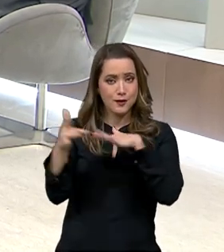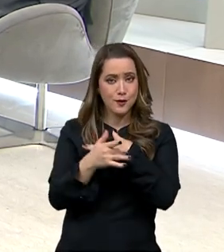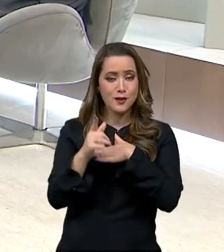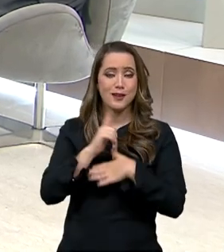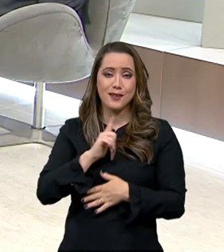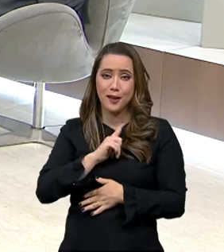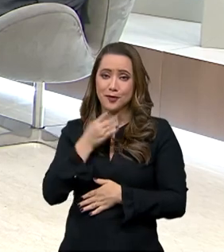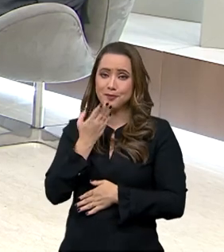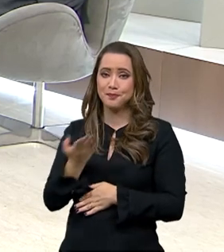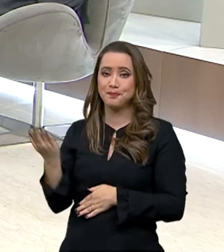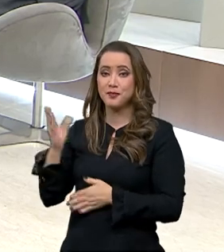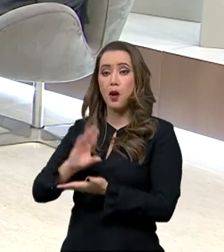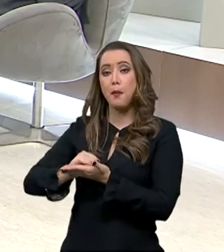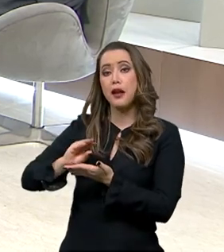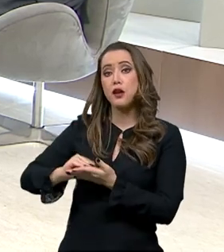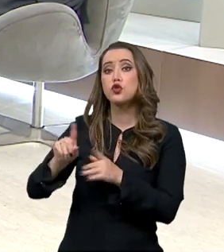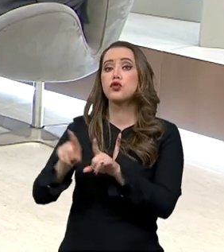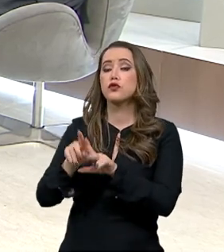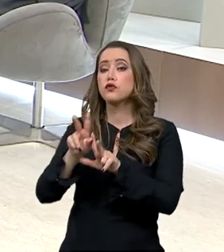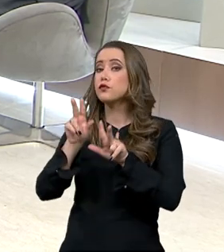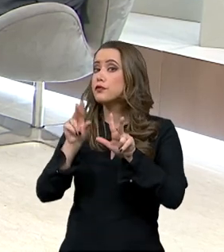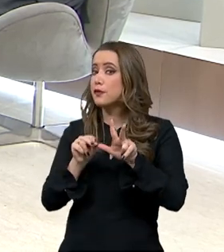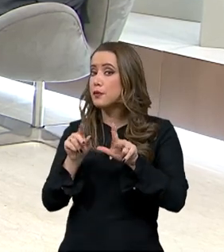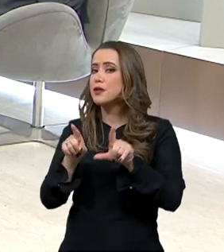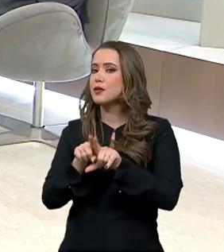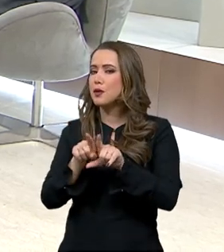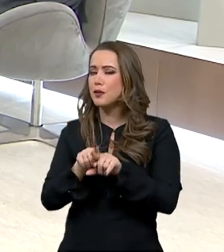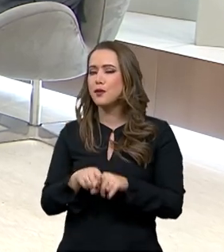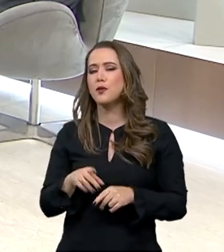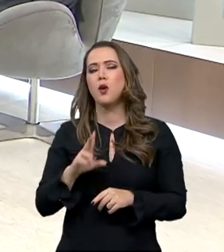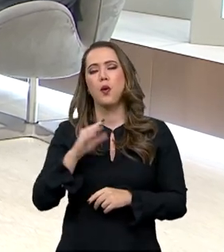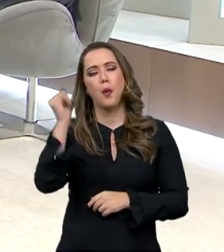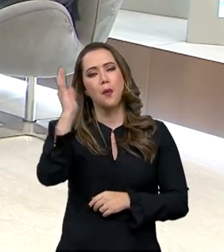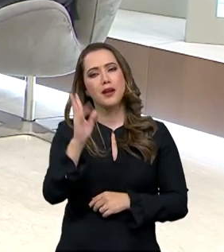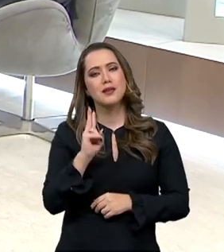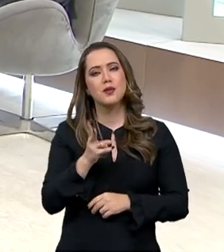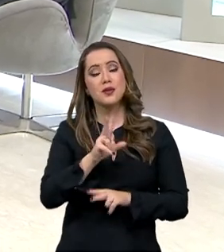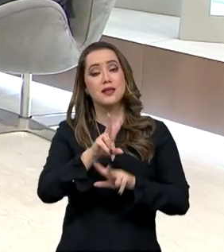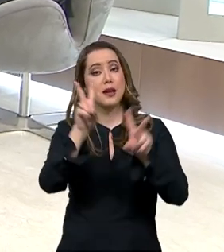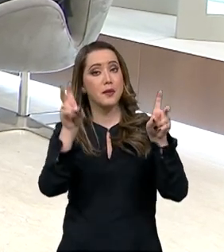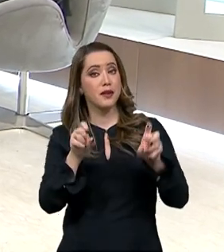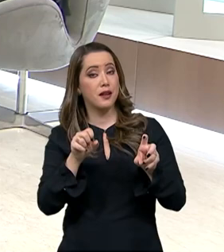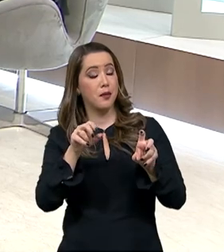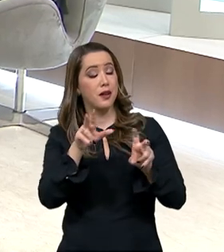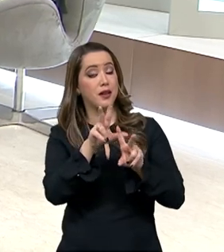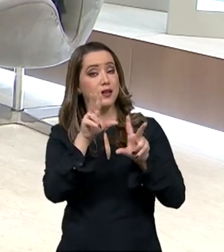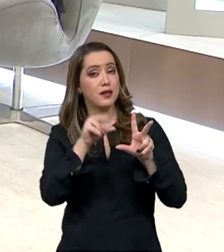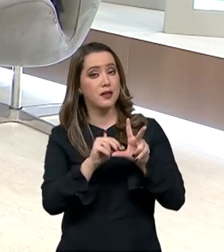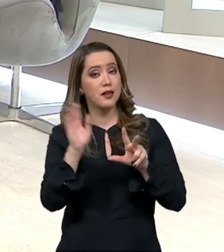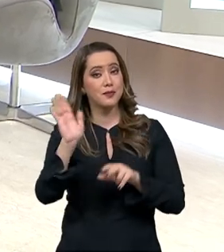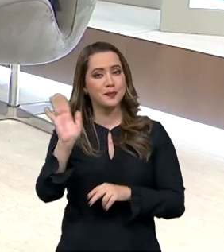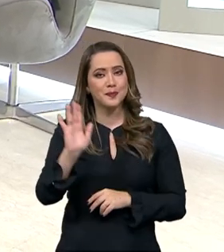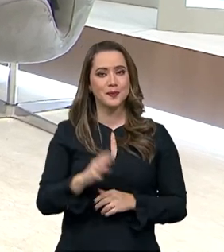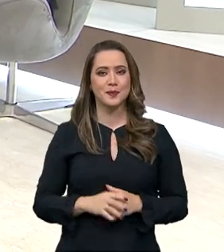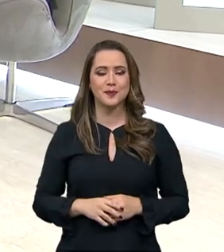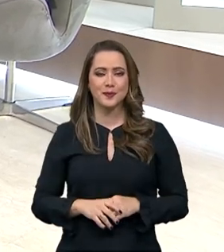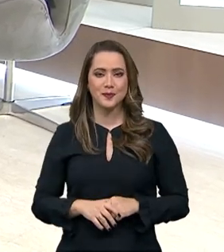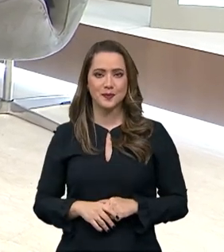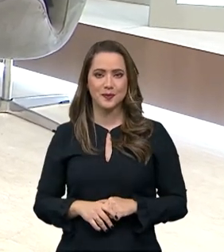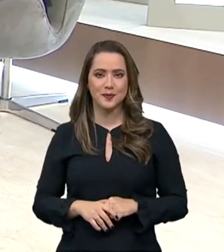sociais ou baixar o TV Brasil Play. E o Brasil continua em pauta aqui na TV Brasil. Até o próximo programa.